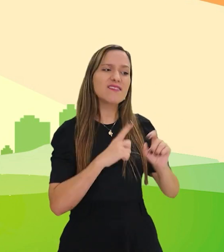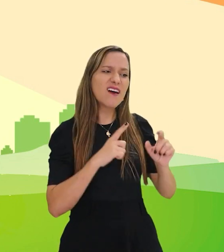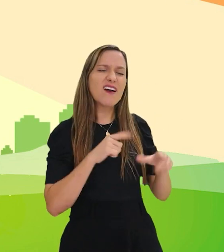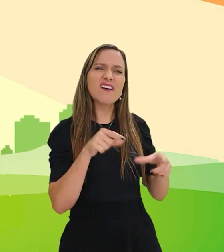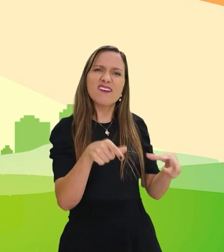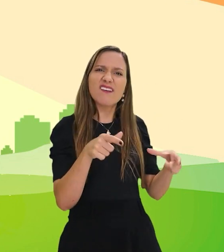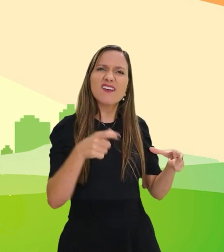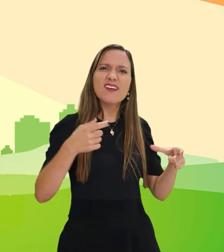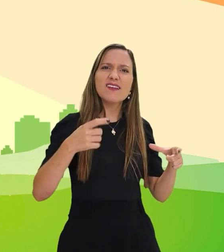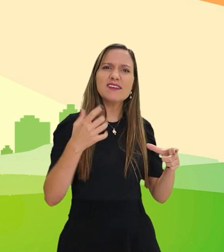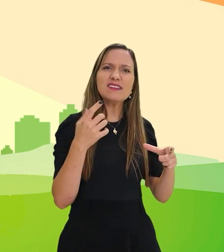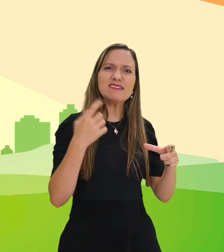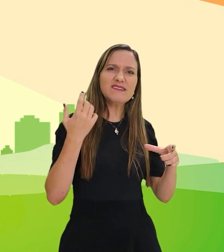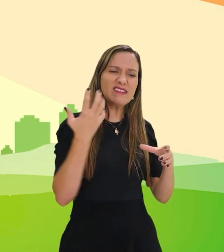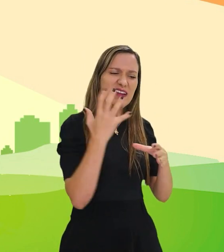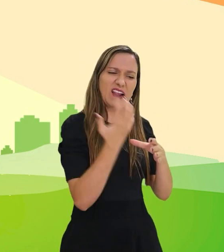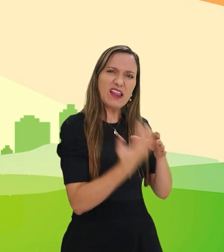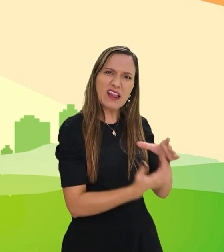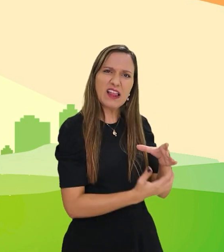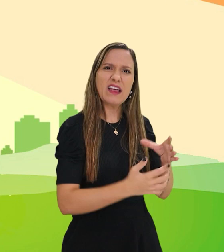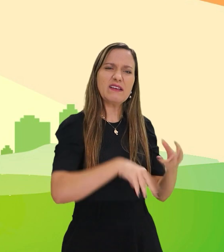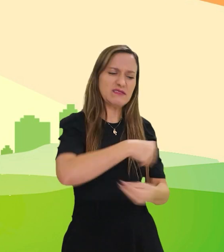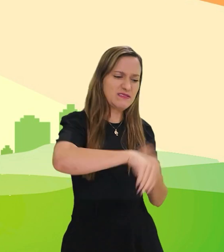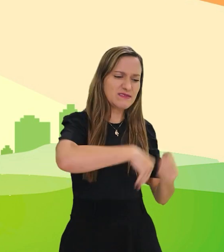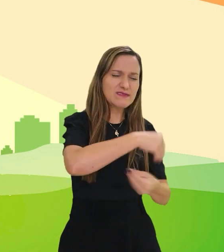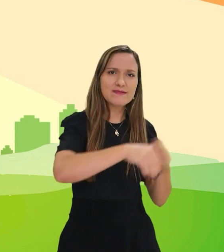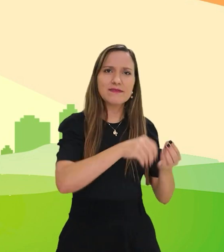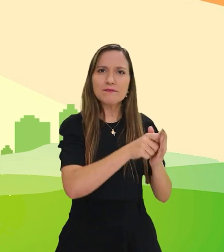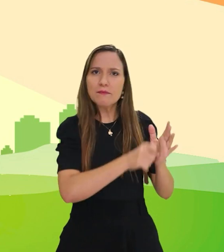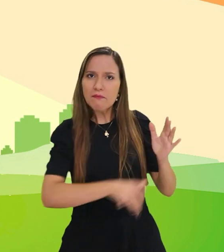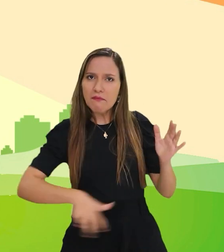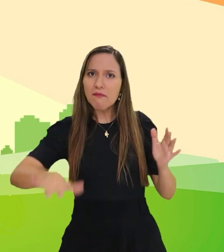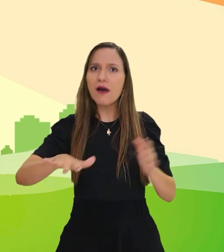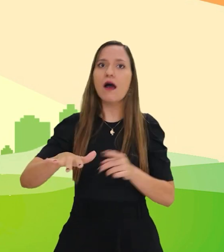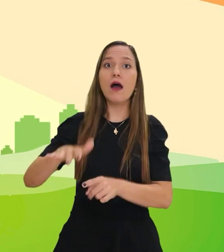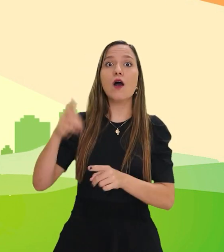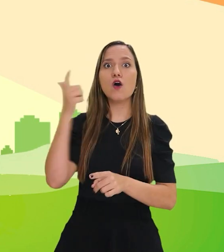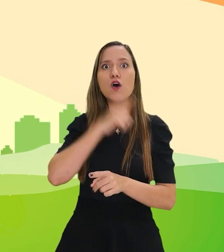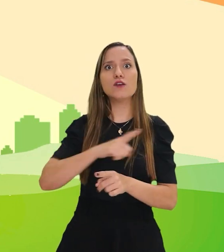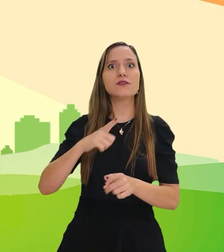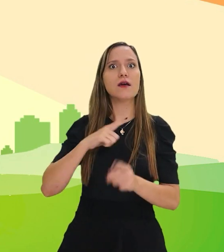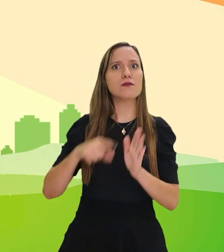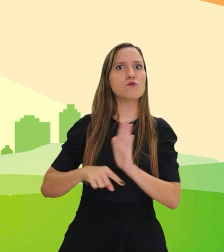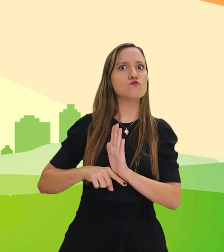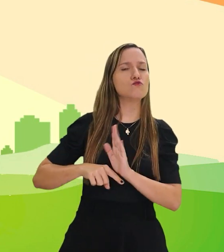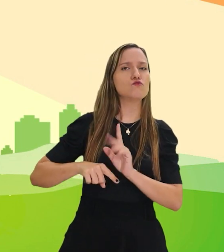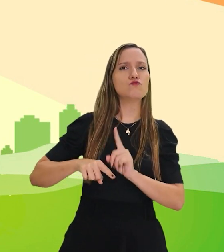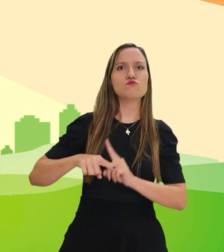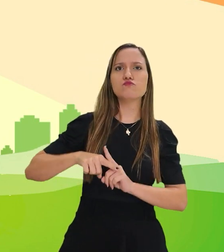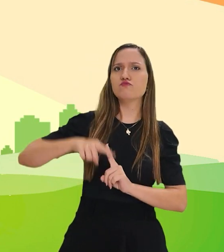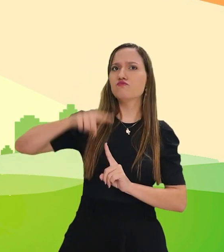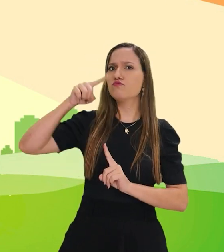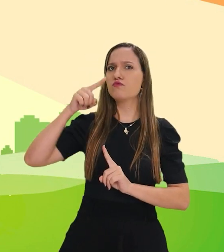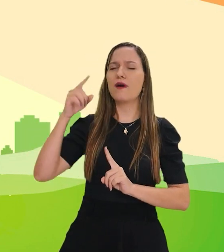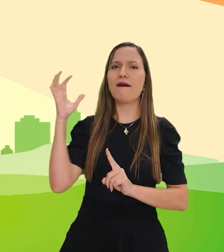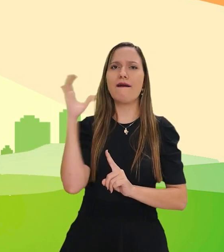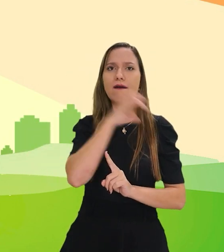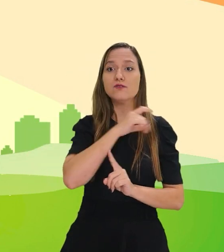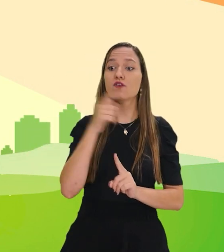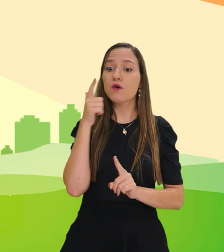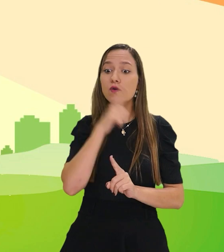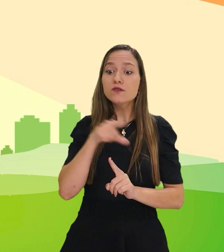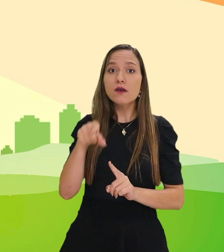máquina que tritura, mistura a biomassa e chega a altas temperaturas pra matar